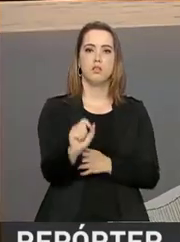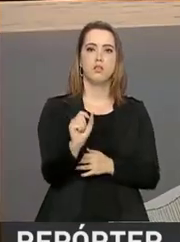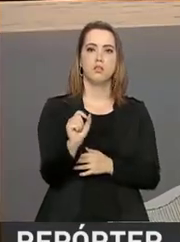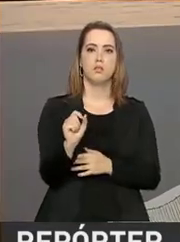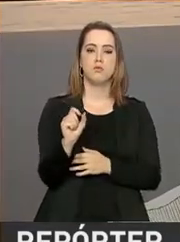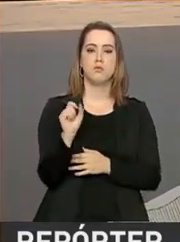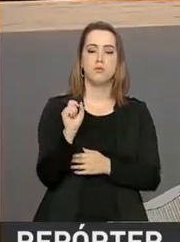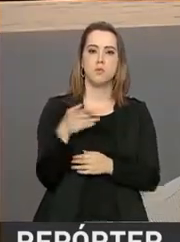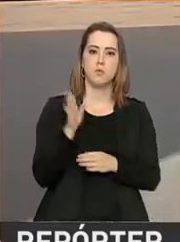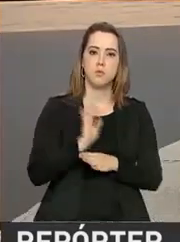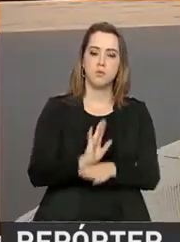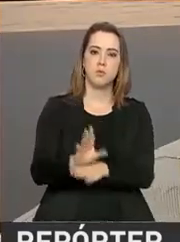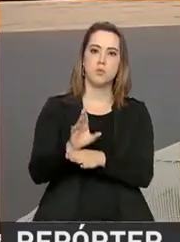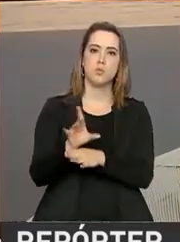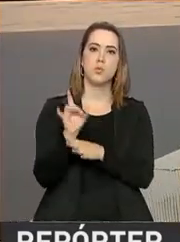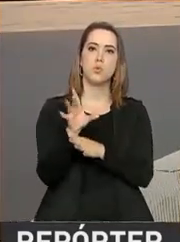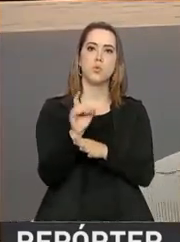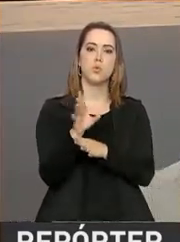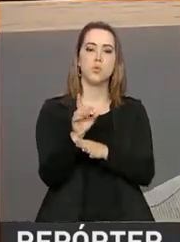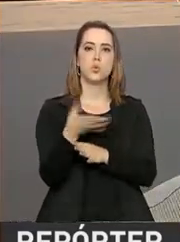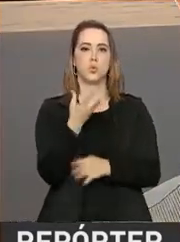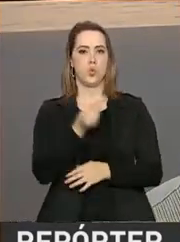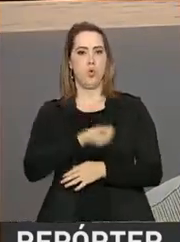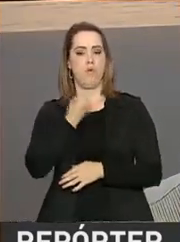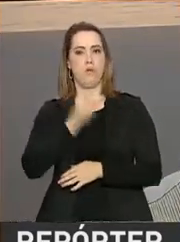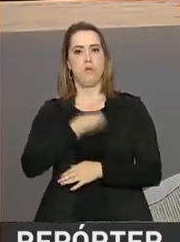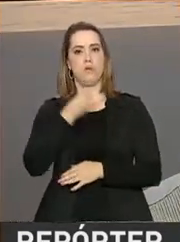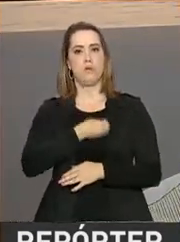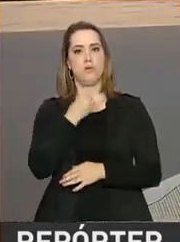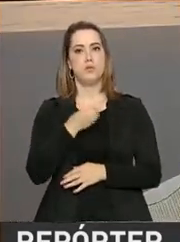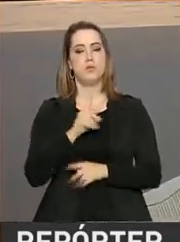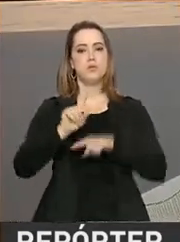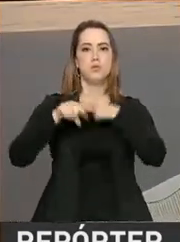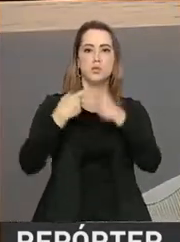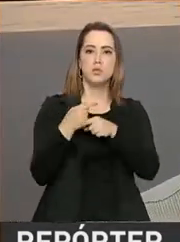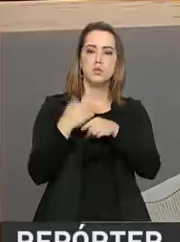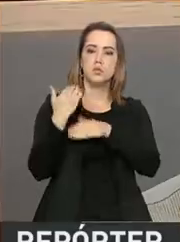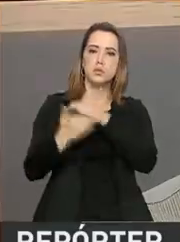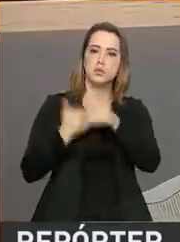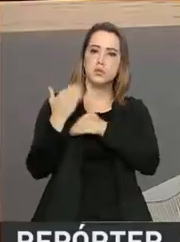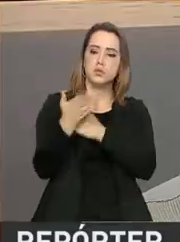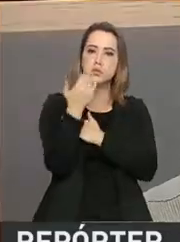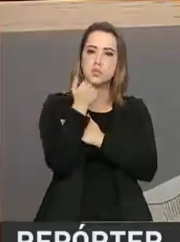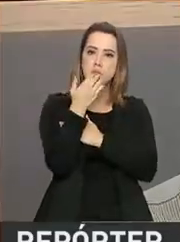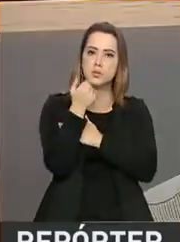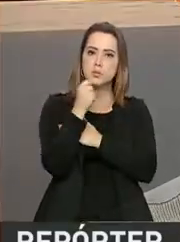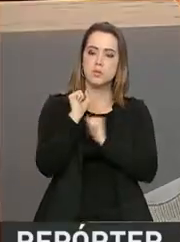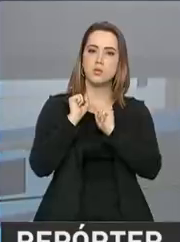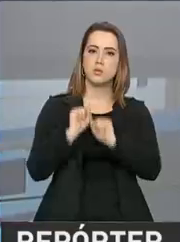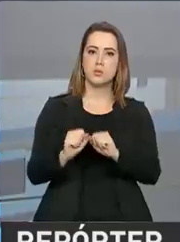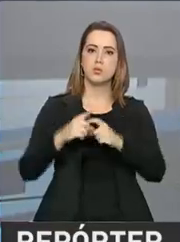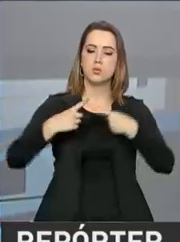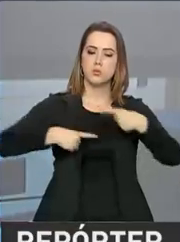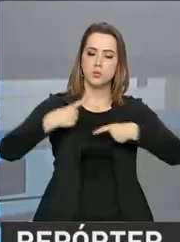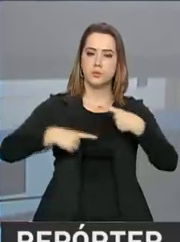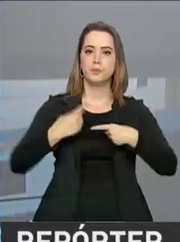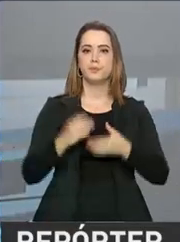precisa fazer simplesmente para estar vivo e a partir do momento que a alimentação se torna uma questão política.